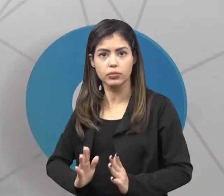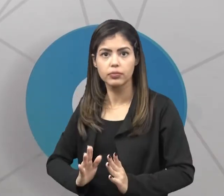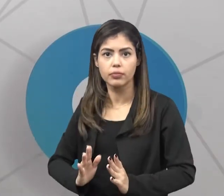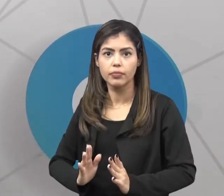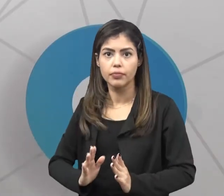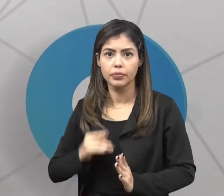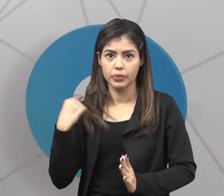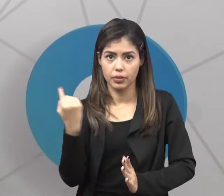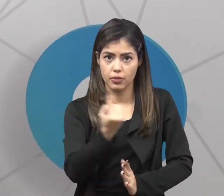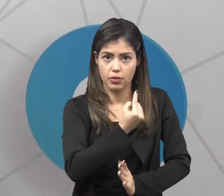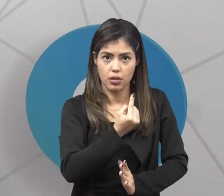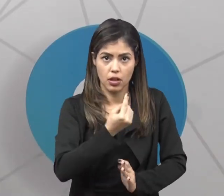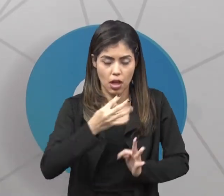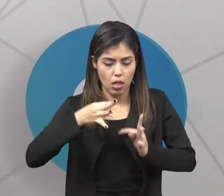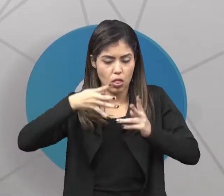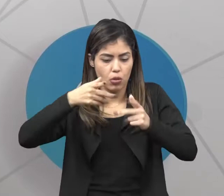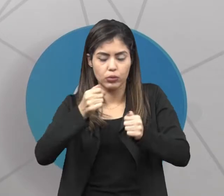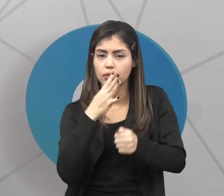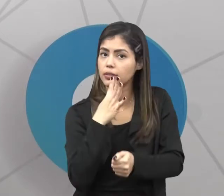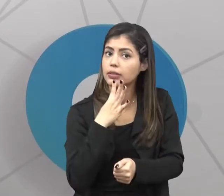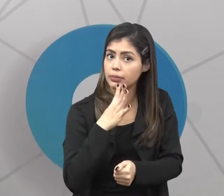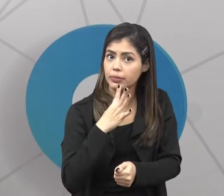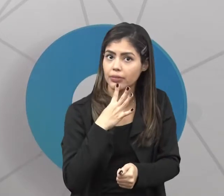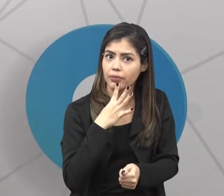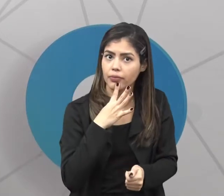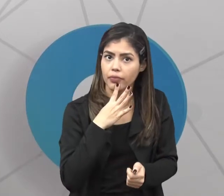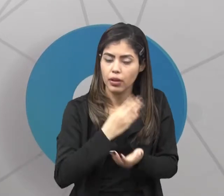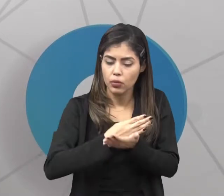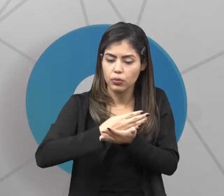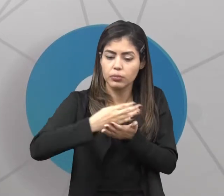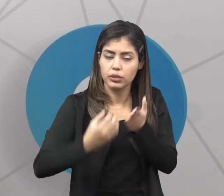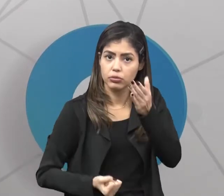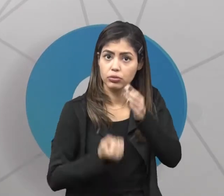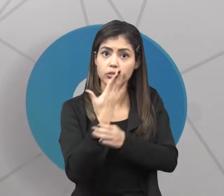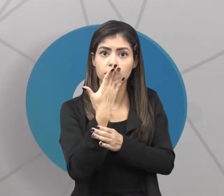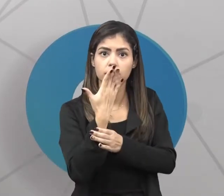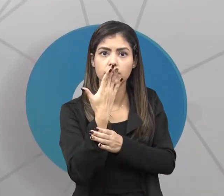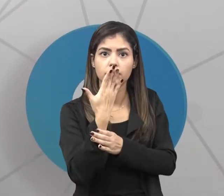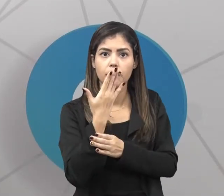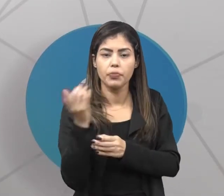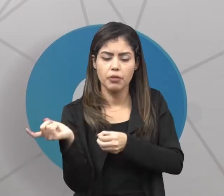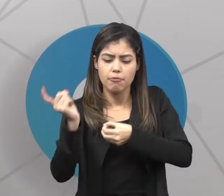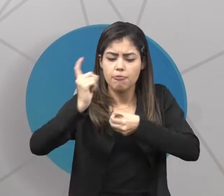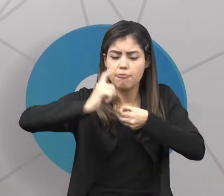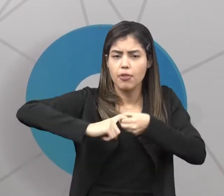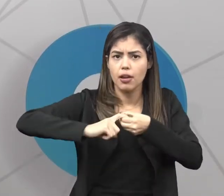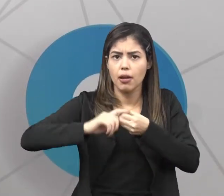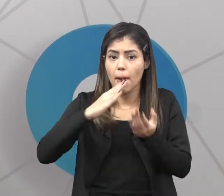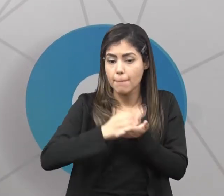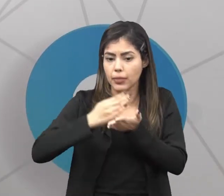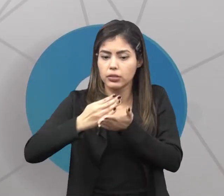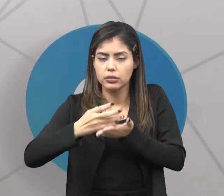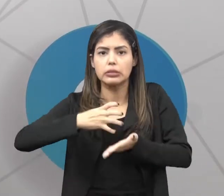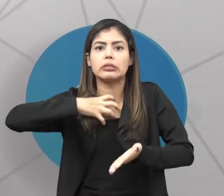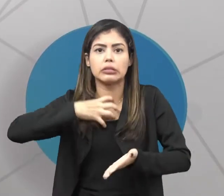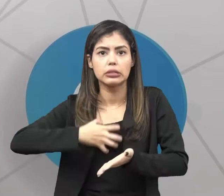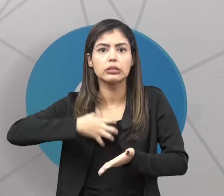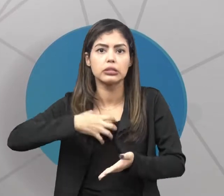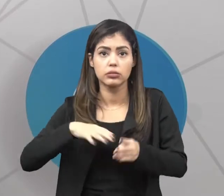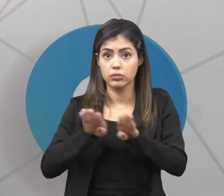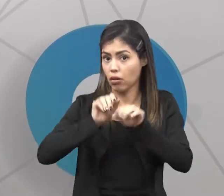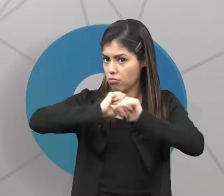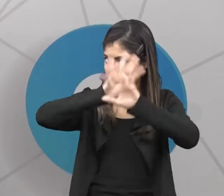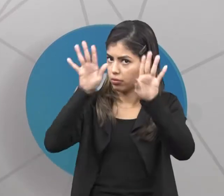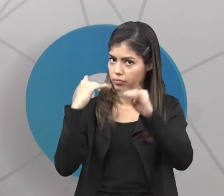é que todo o conhecimento, ele começa a existir. Ou seja, vem a partir dos sentidos, né? E, claro,